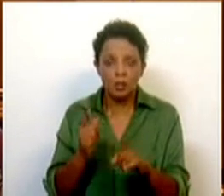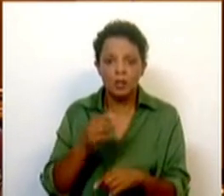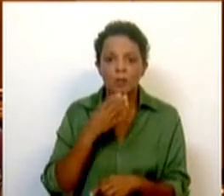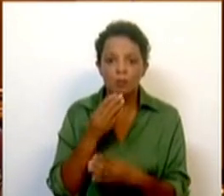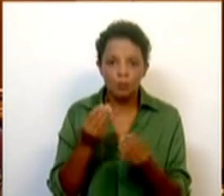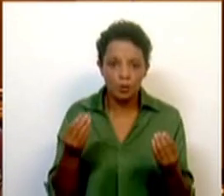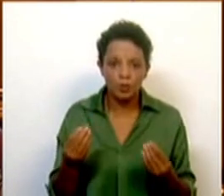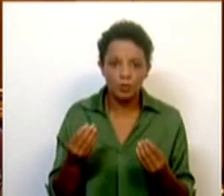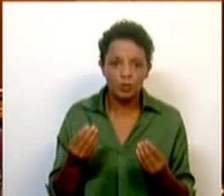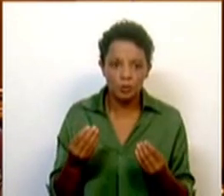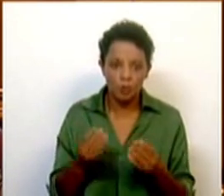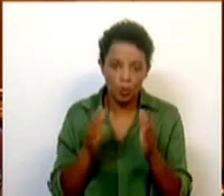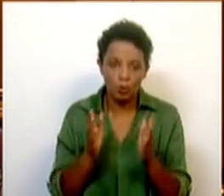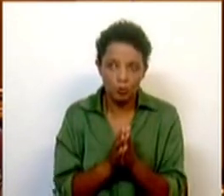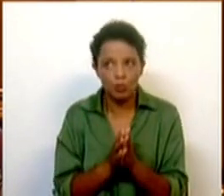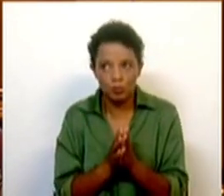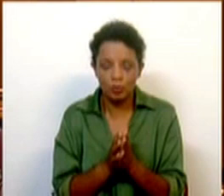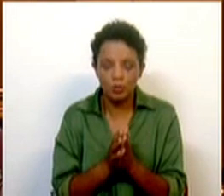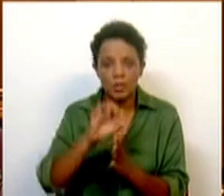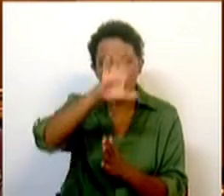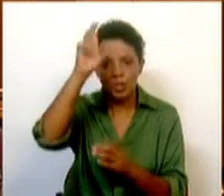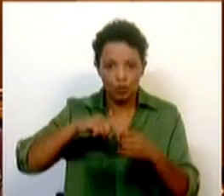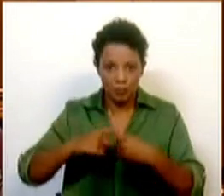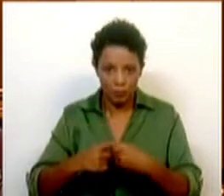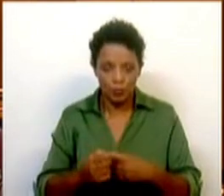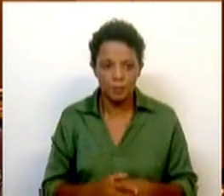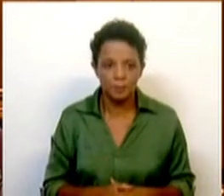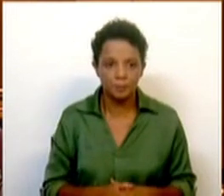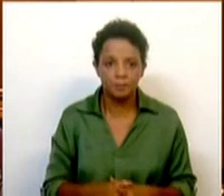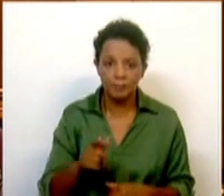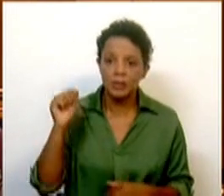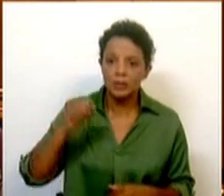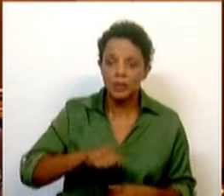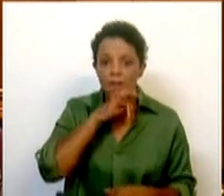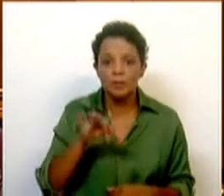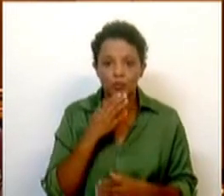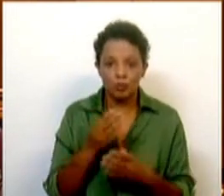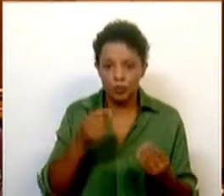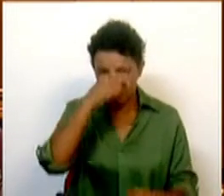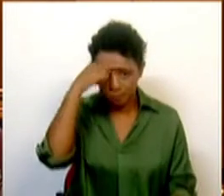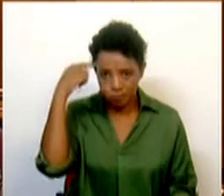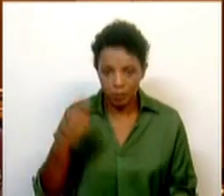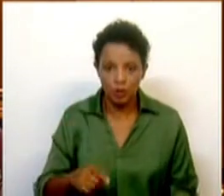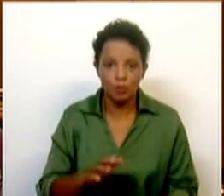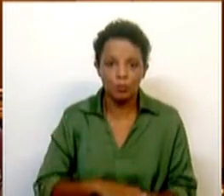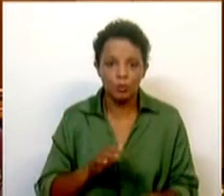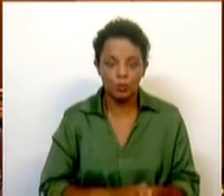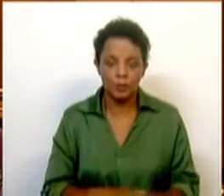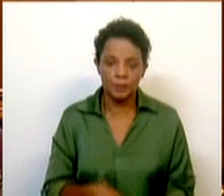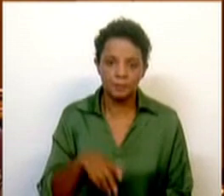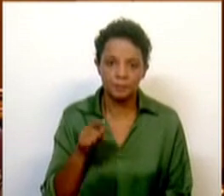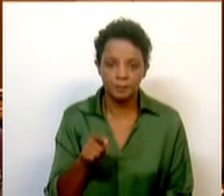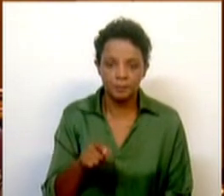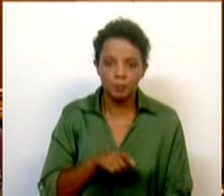a muitas, a praticamente todos, se não todos, mesmo os Estados-membros. Sim, muitas famílias estão a ter dificuldades, por força da subida